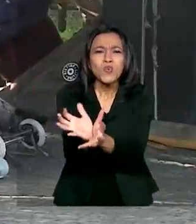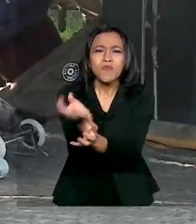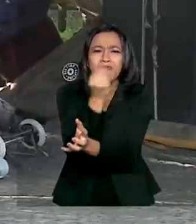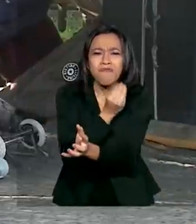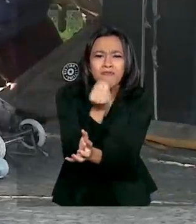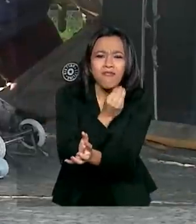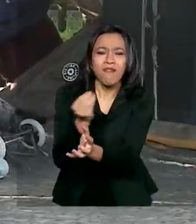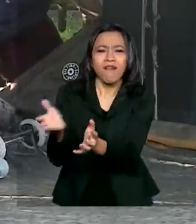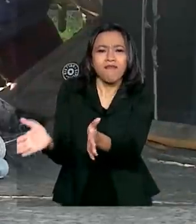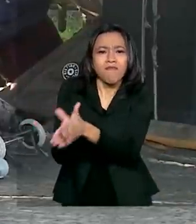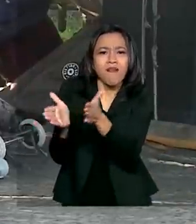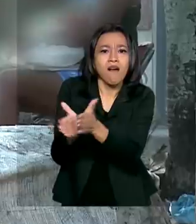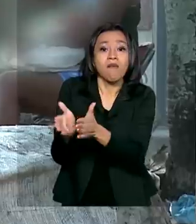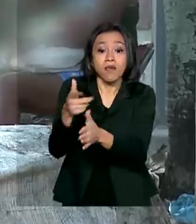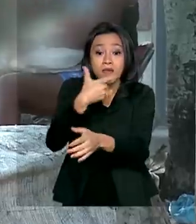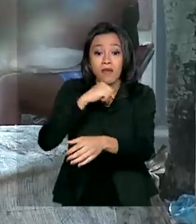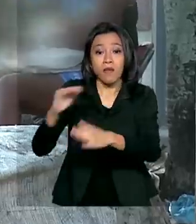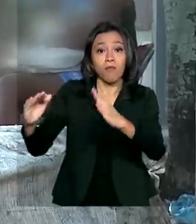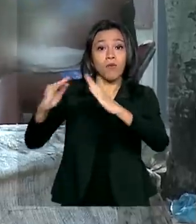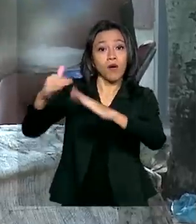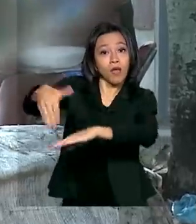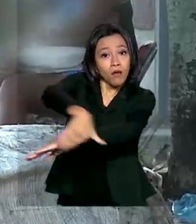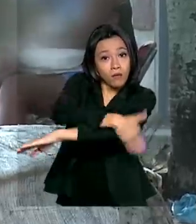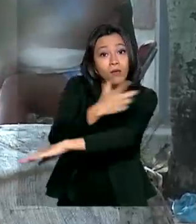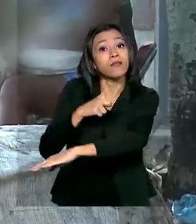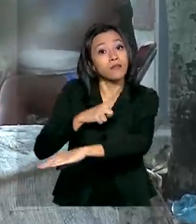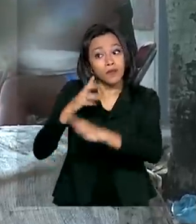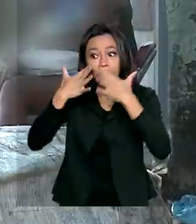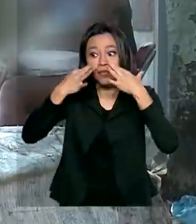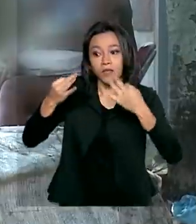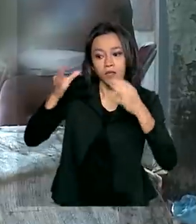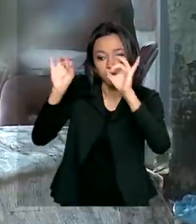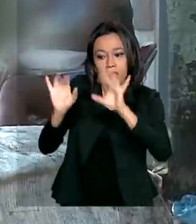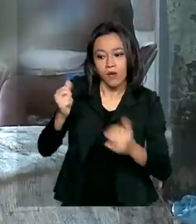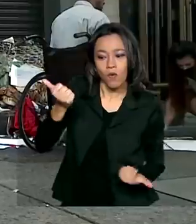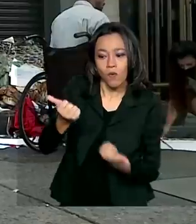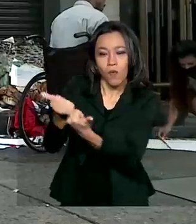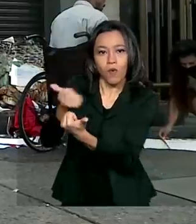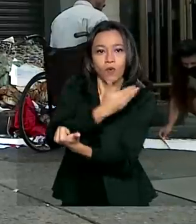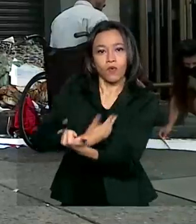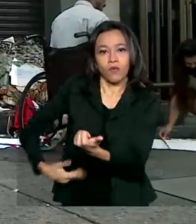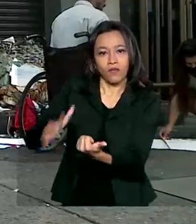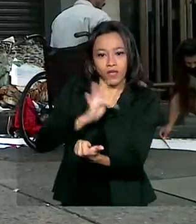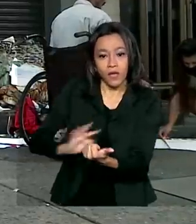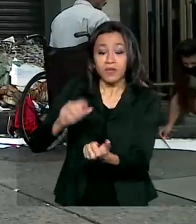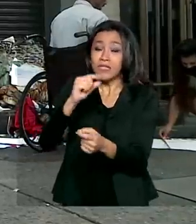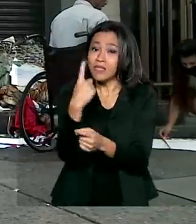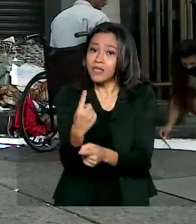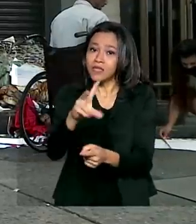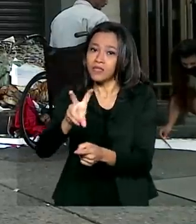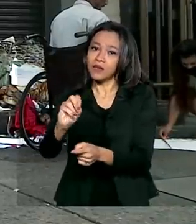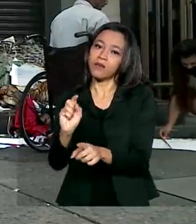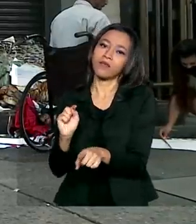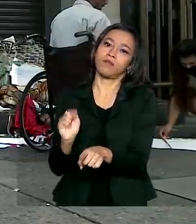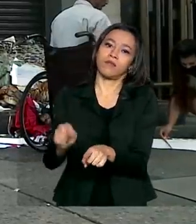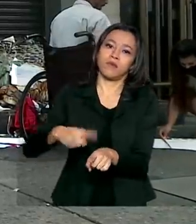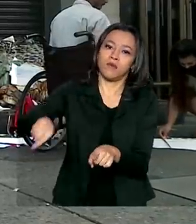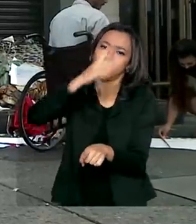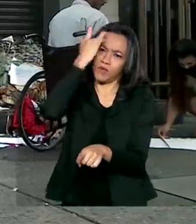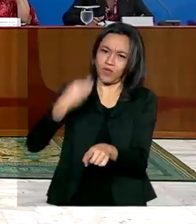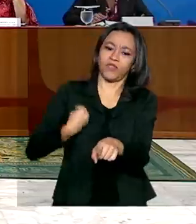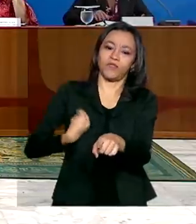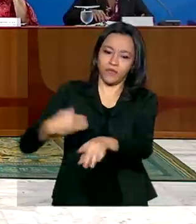população em situação de rua também está recebendo atenção do governo federal. Dos cerca de 150 mil brasileiros que vivem nestas